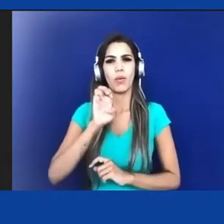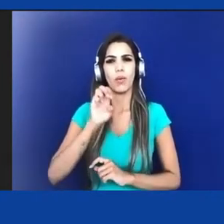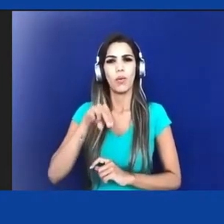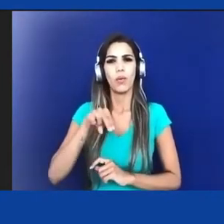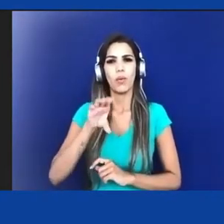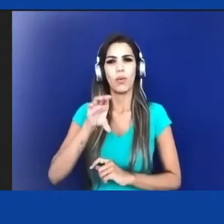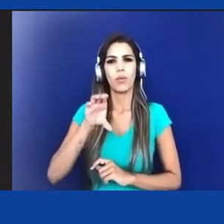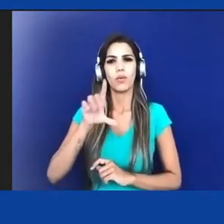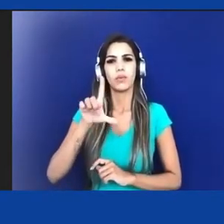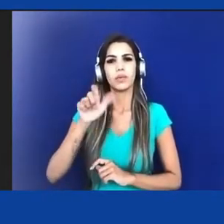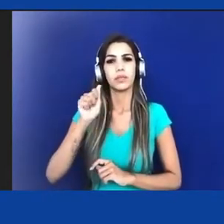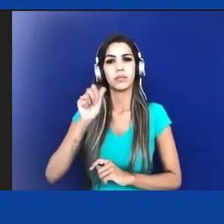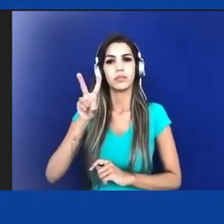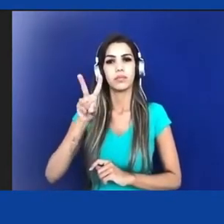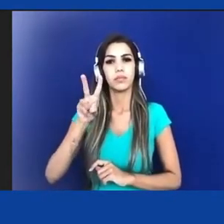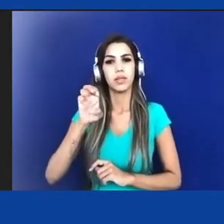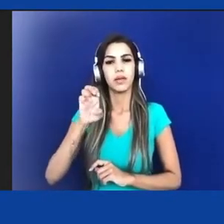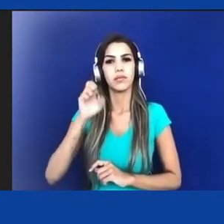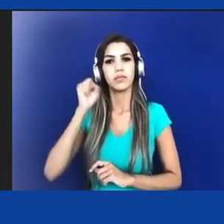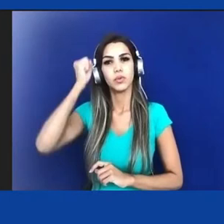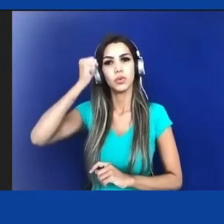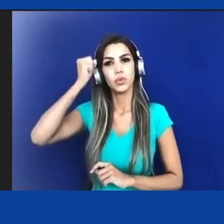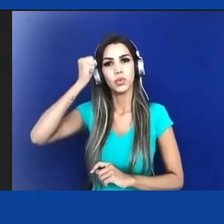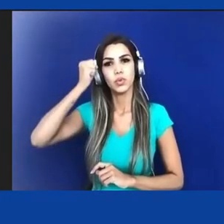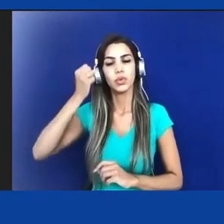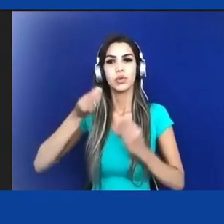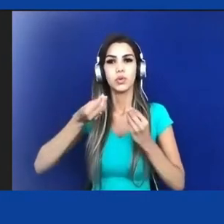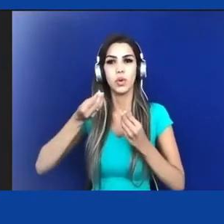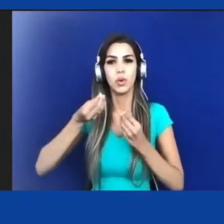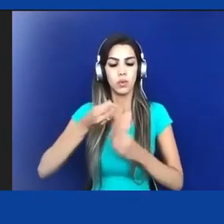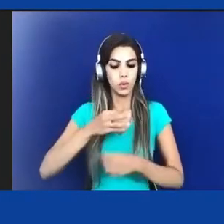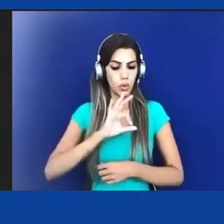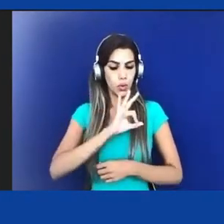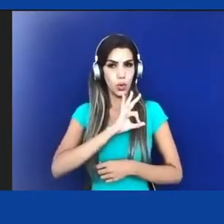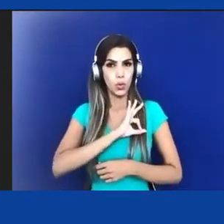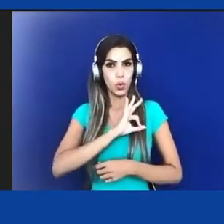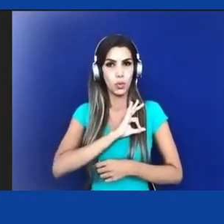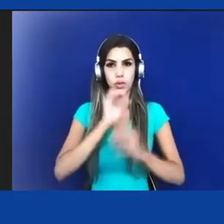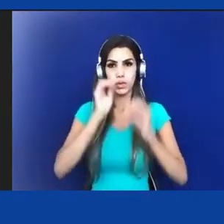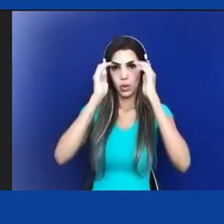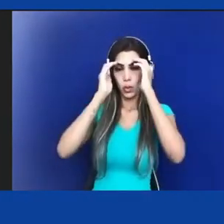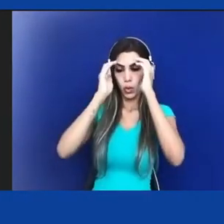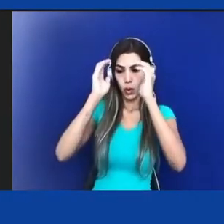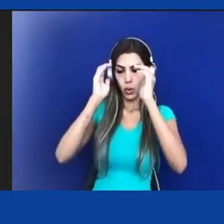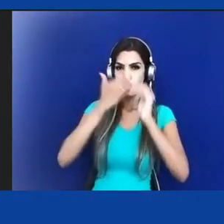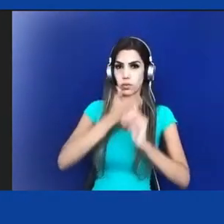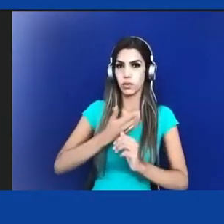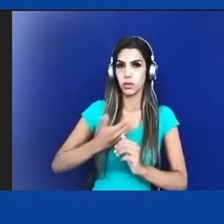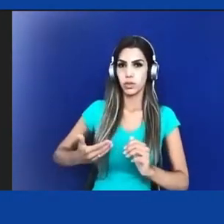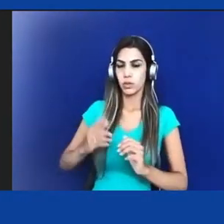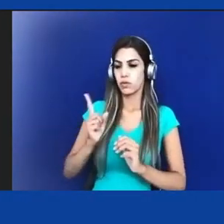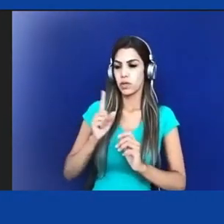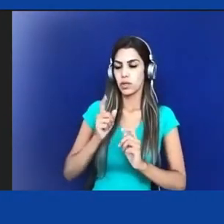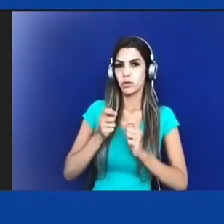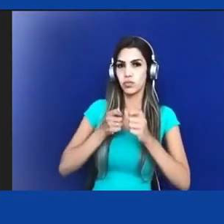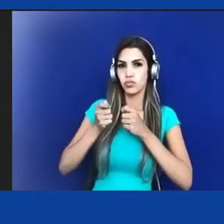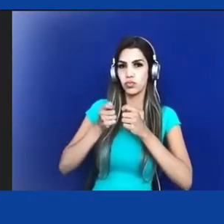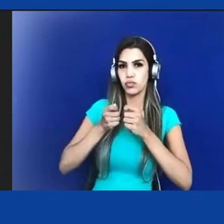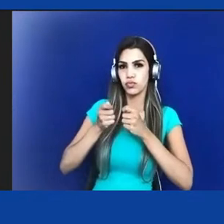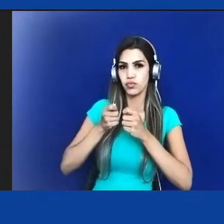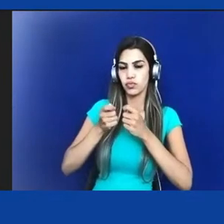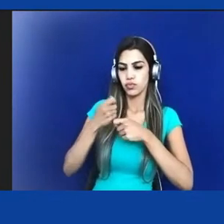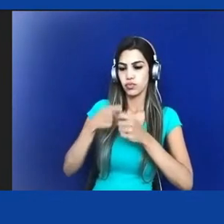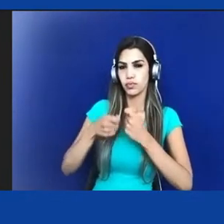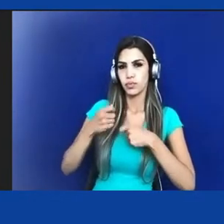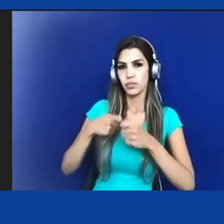o aparato policial não obedece a nenhum governo, negocia, eventualmente, e é